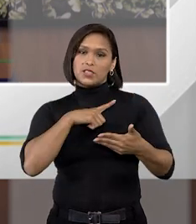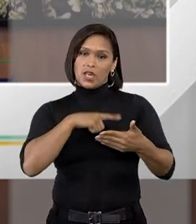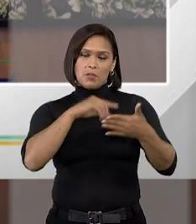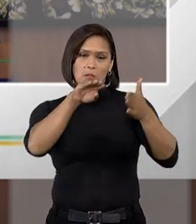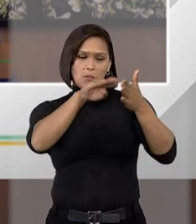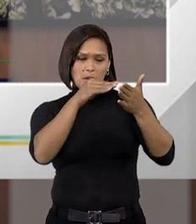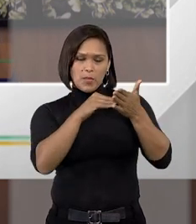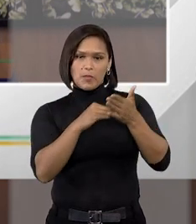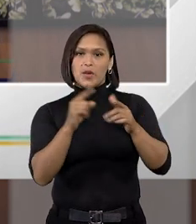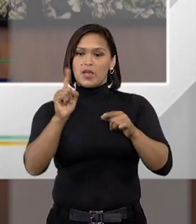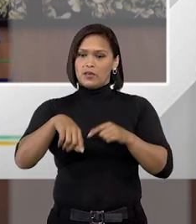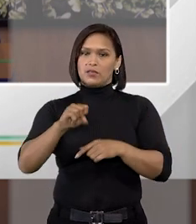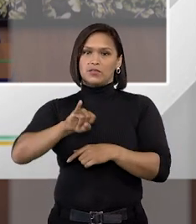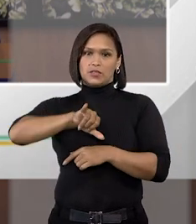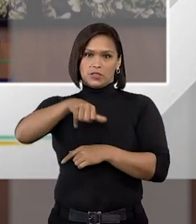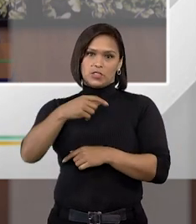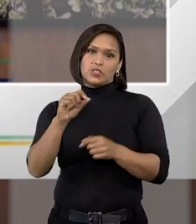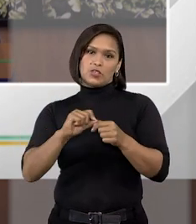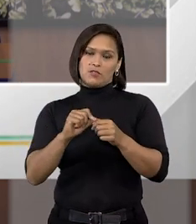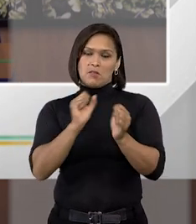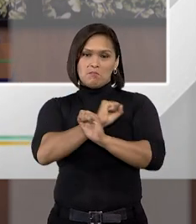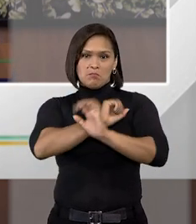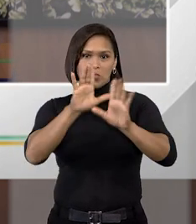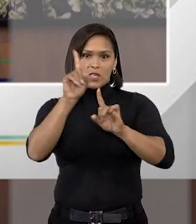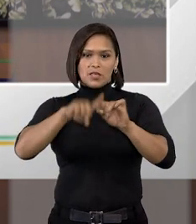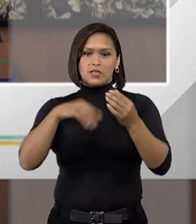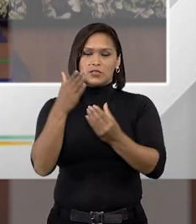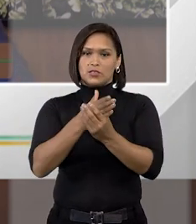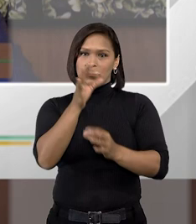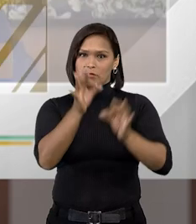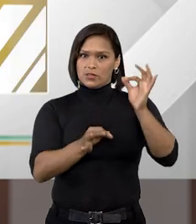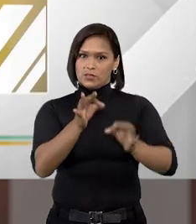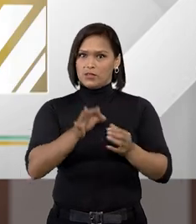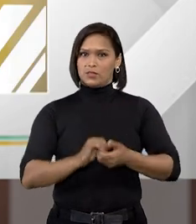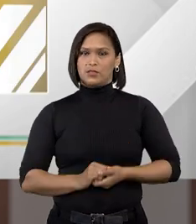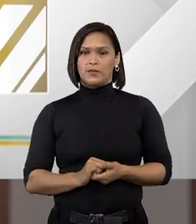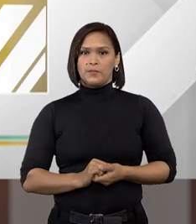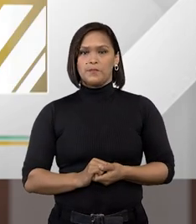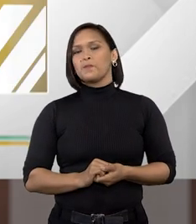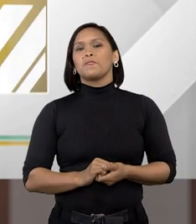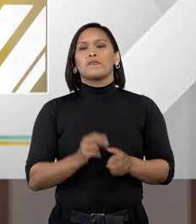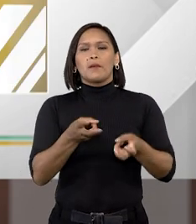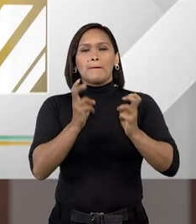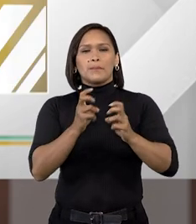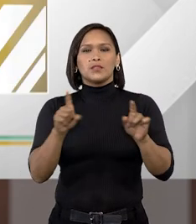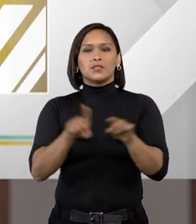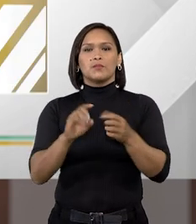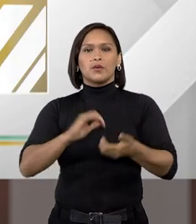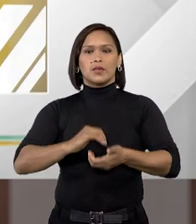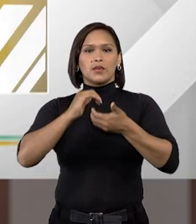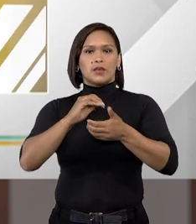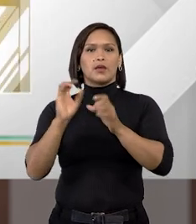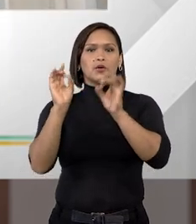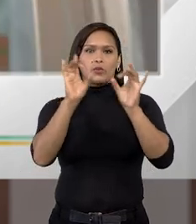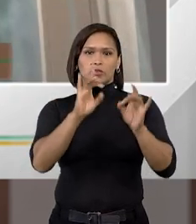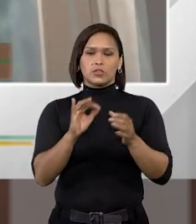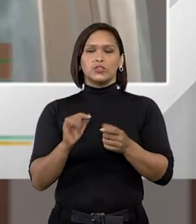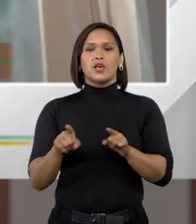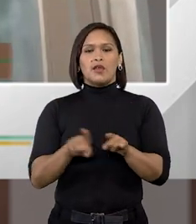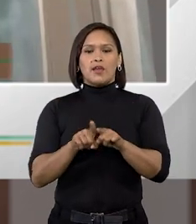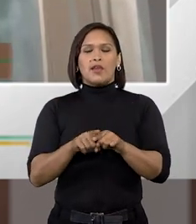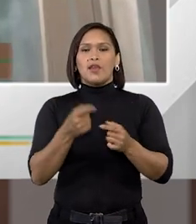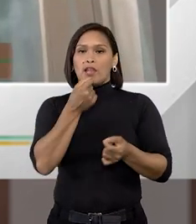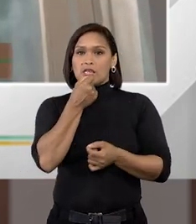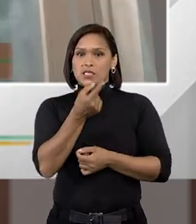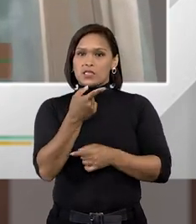isso e foi isso que o STJ fez de maneira brilhante nesse precedente a gente pode perceber que a corte a corte ela